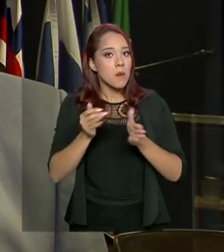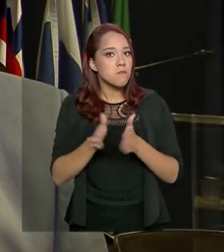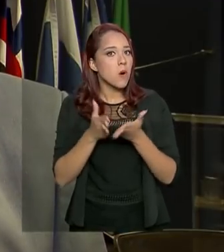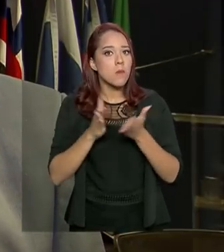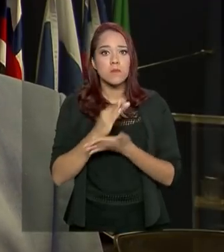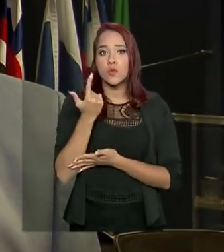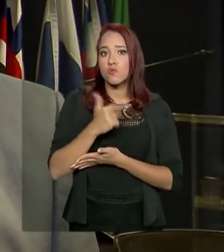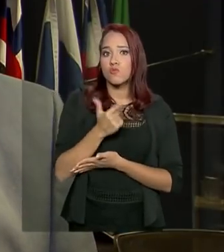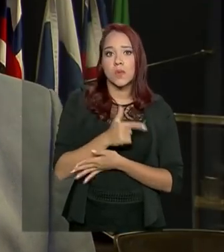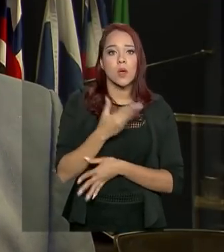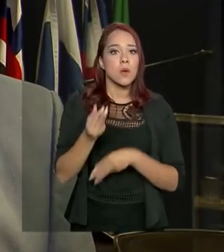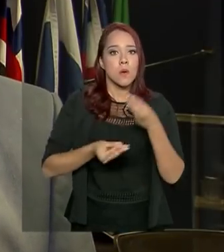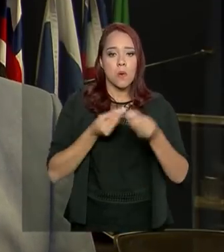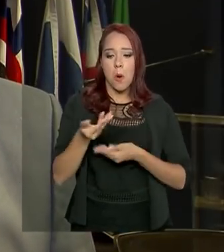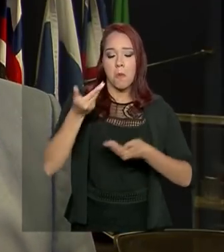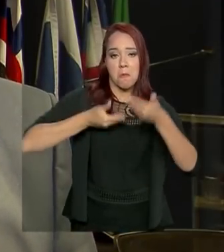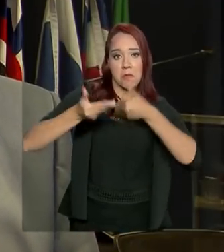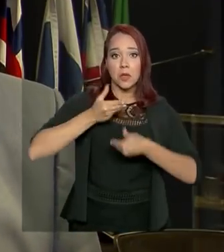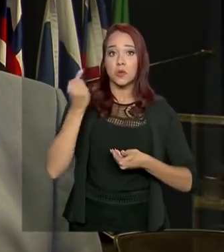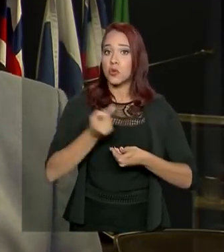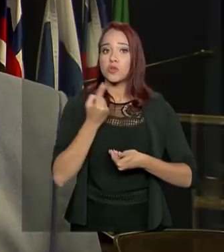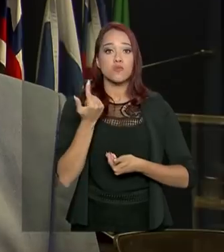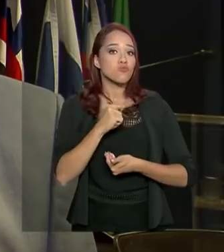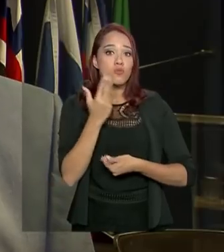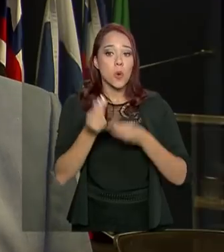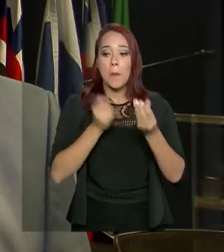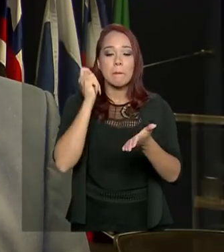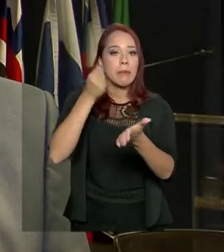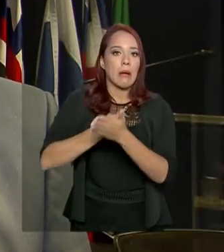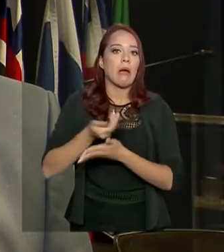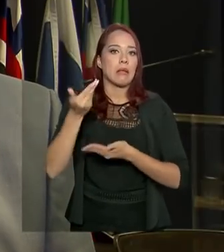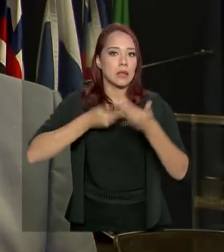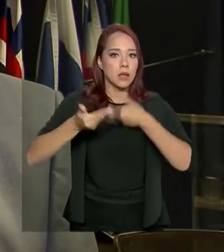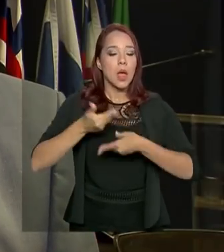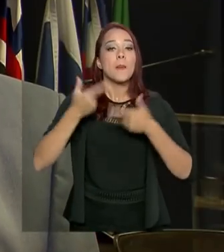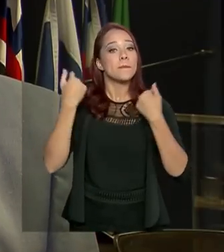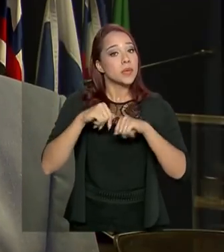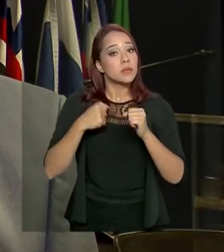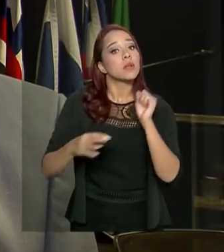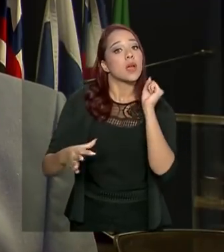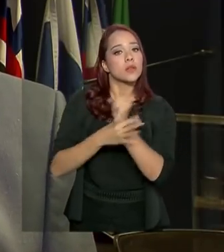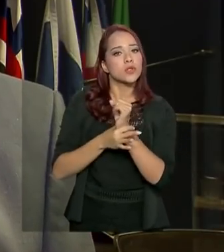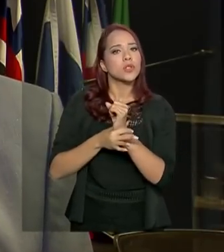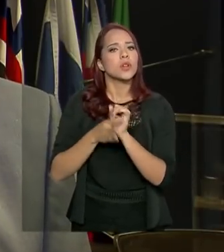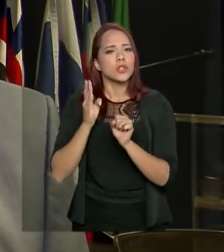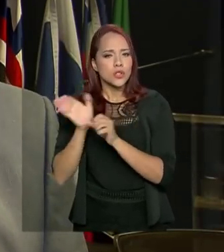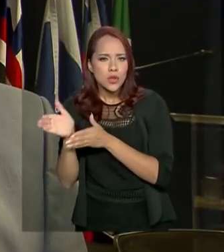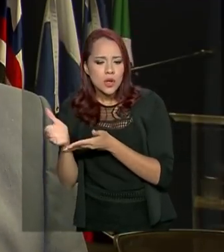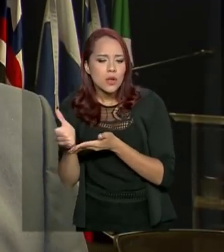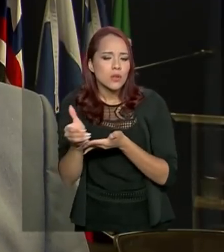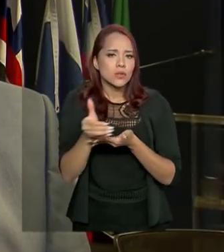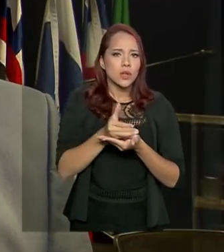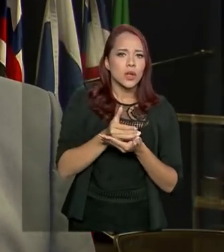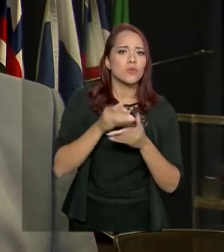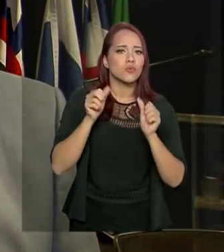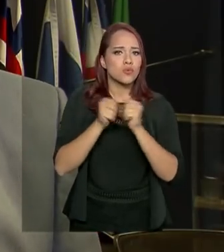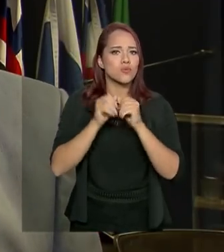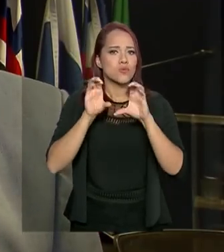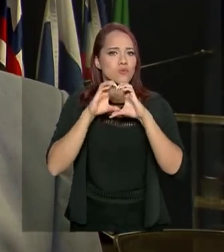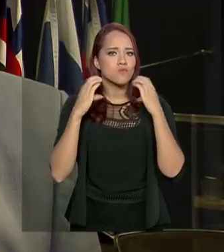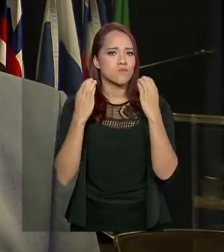não têm como se tratar, não podem pagar um tratamento. Eles têm que ter garantido o acolhimento nas comunidades,